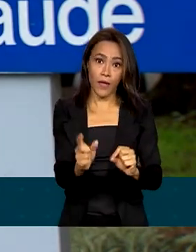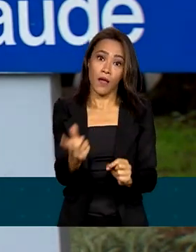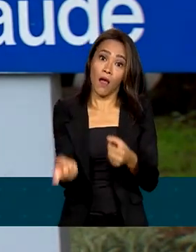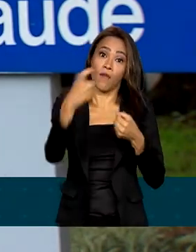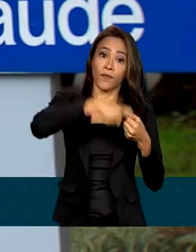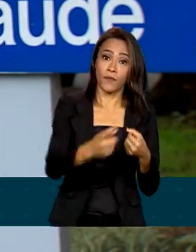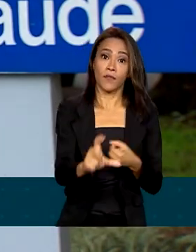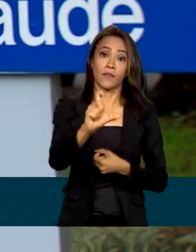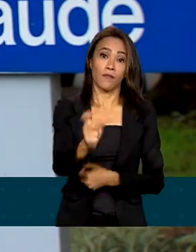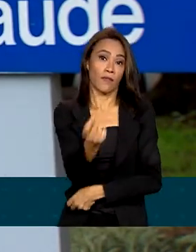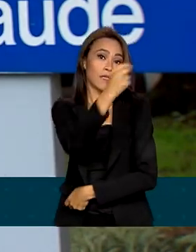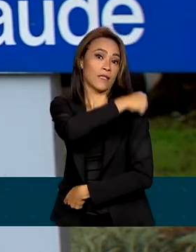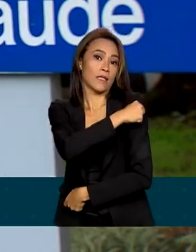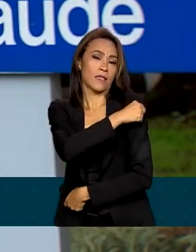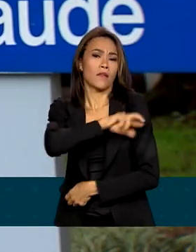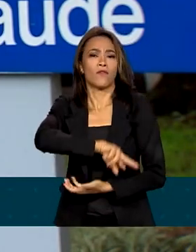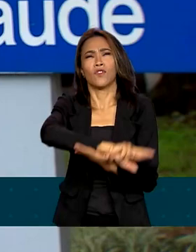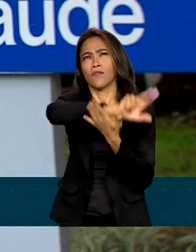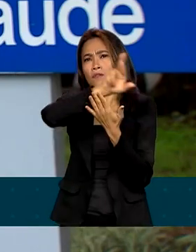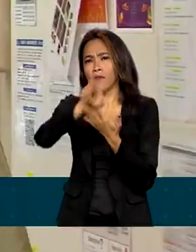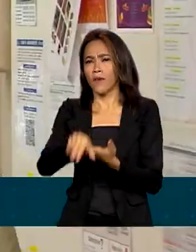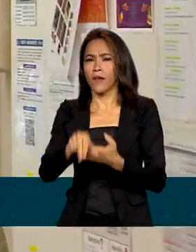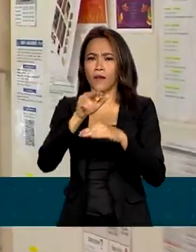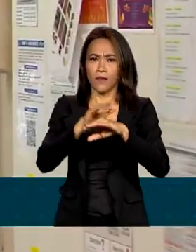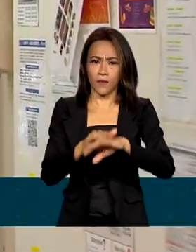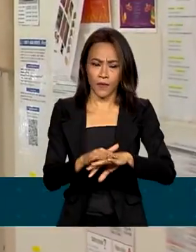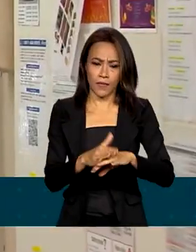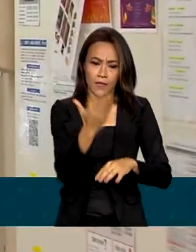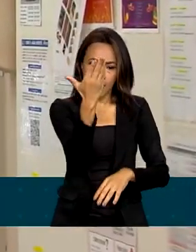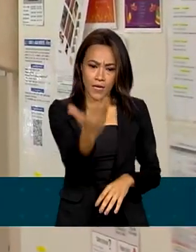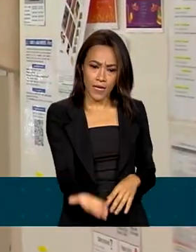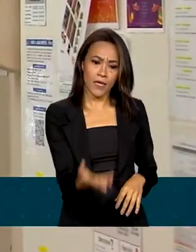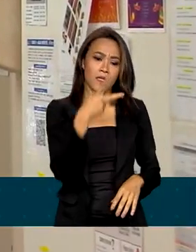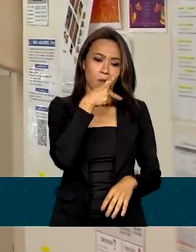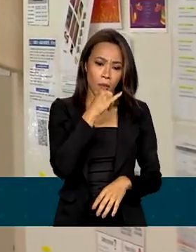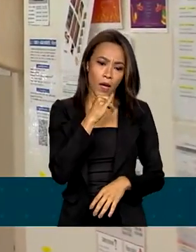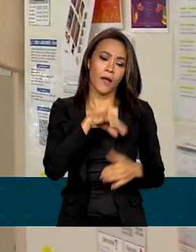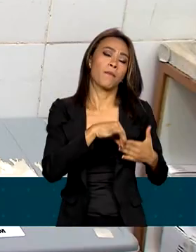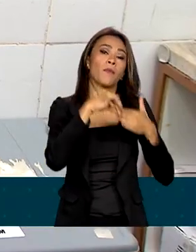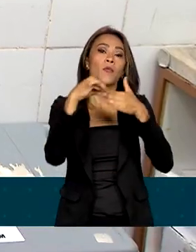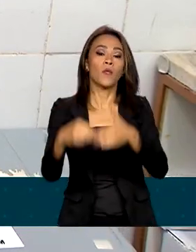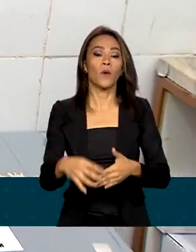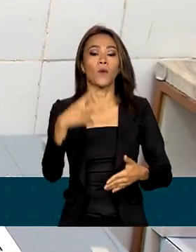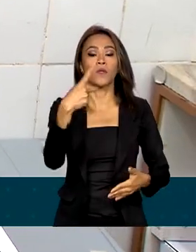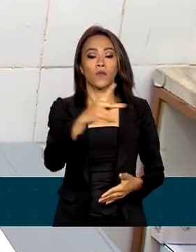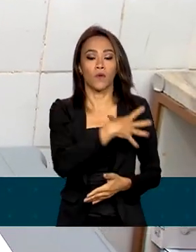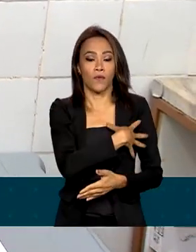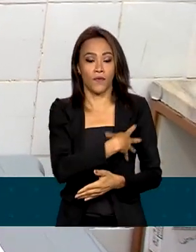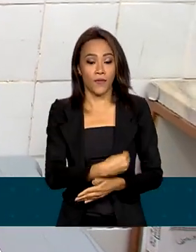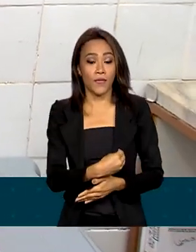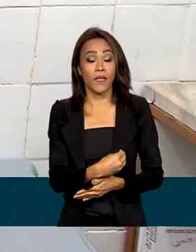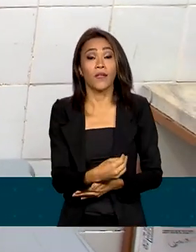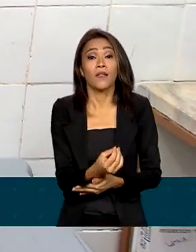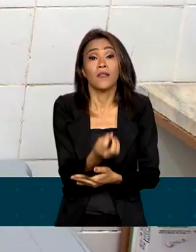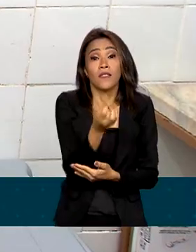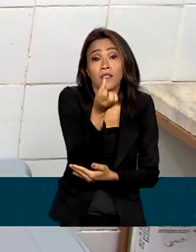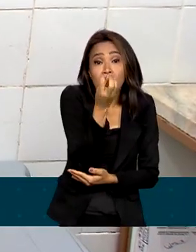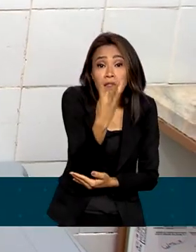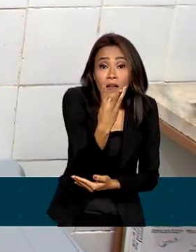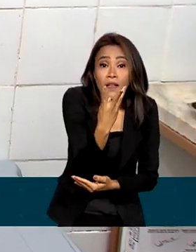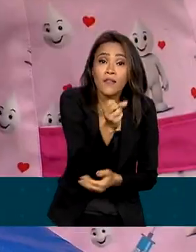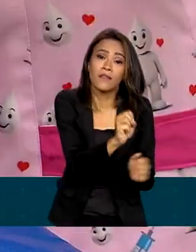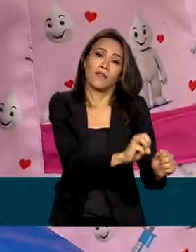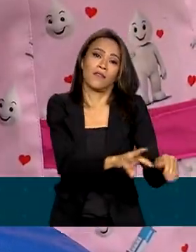vacinação no país de várias doenças. Esse pai veio trazer a filhinha Romy de 3 semanas de vida para ser